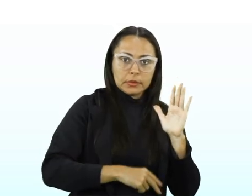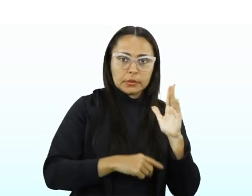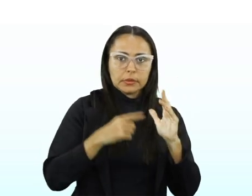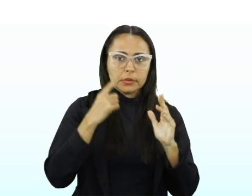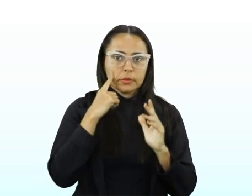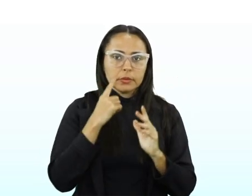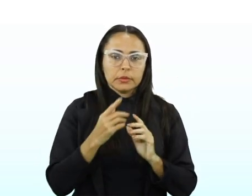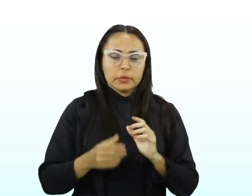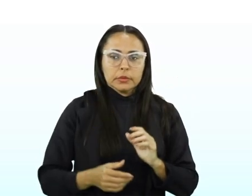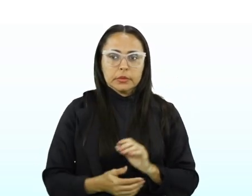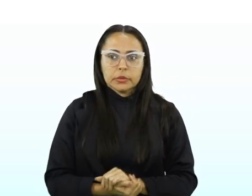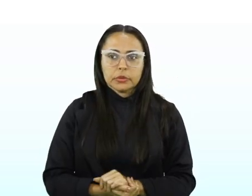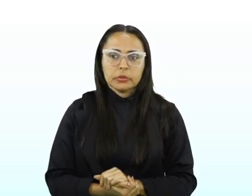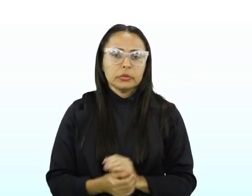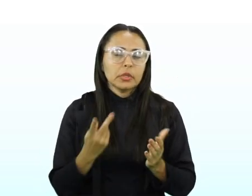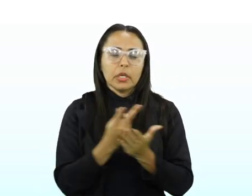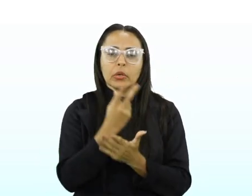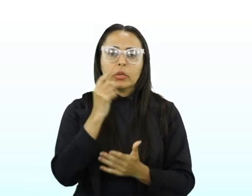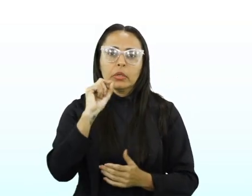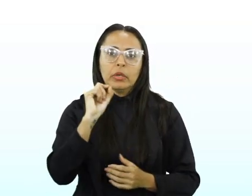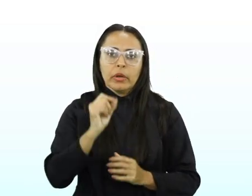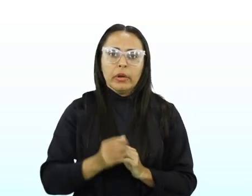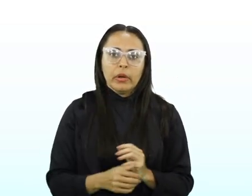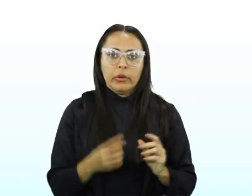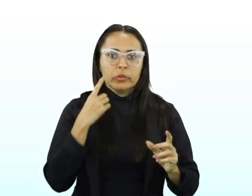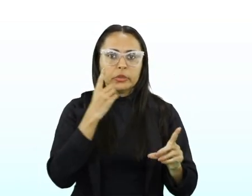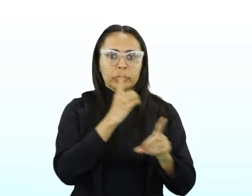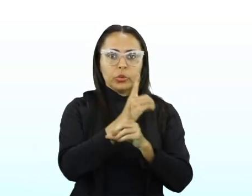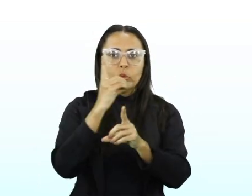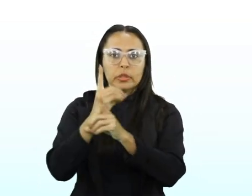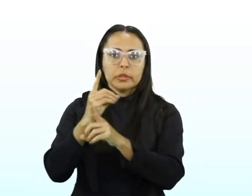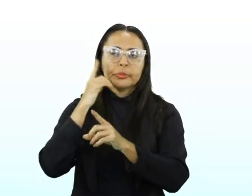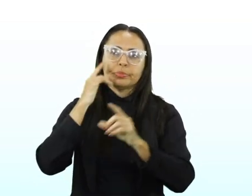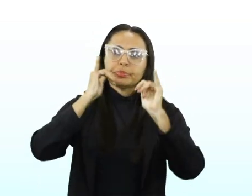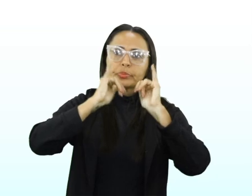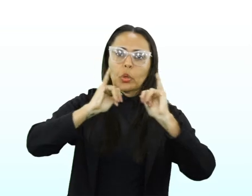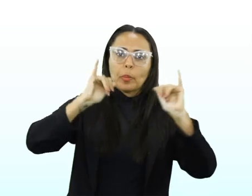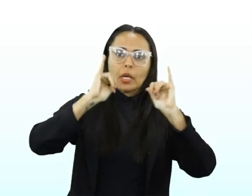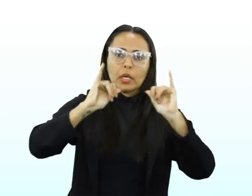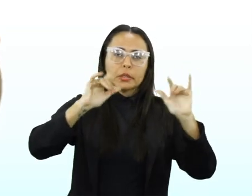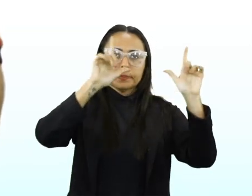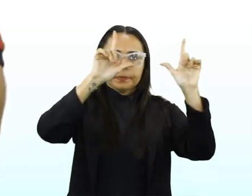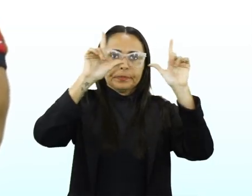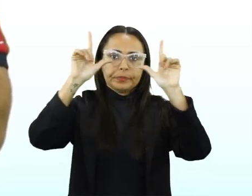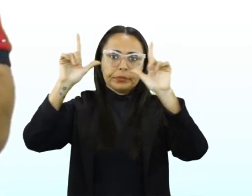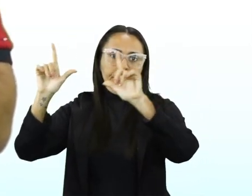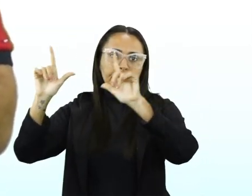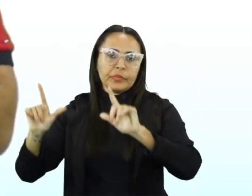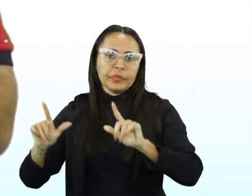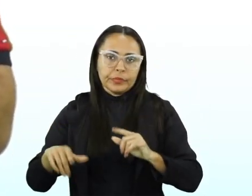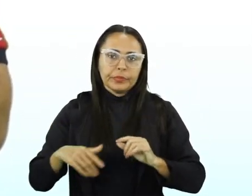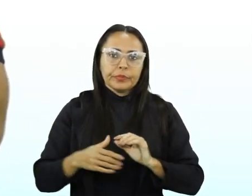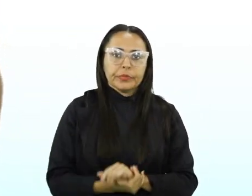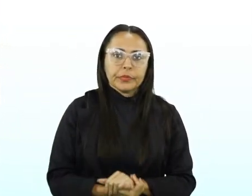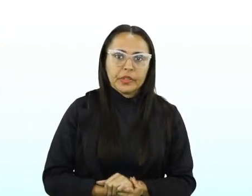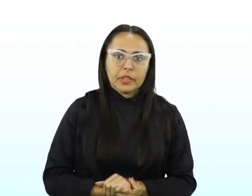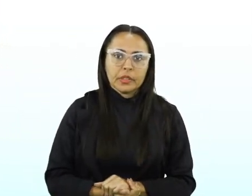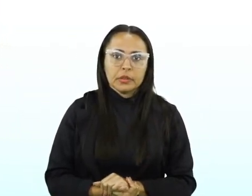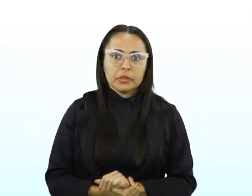receptor. Então, o é que acontece? Você encontra em propagandas, em anúncios publicitários,